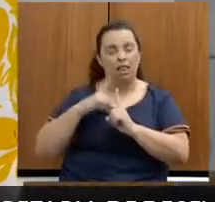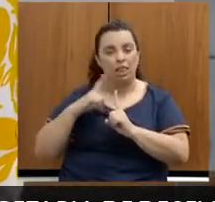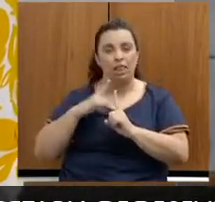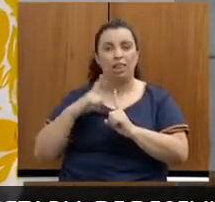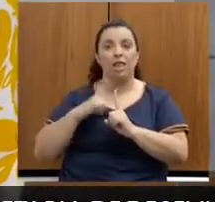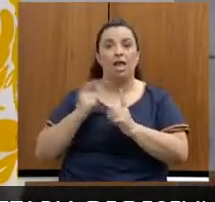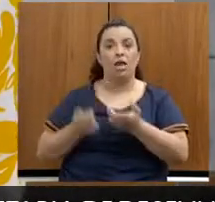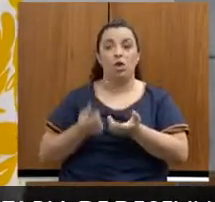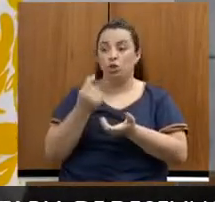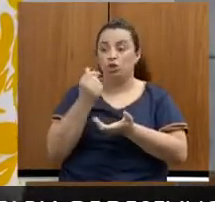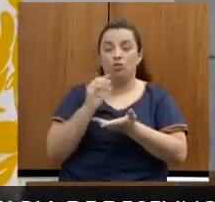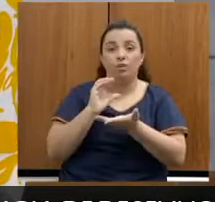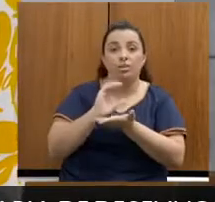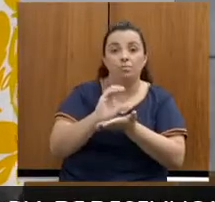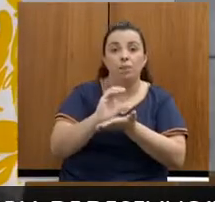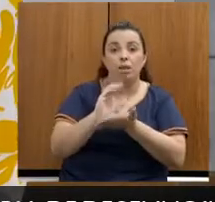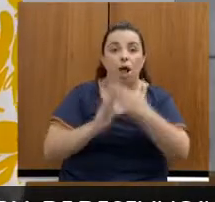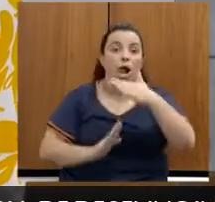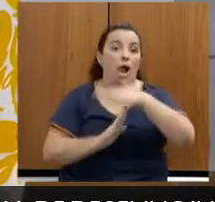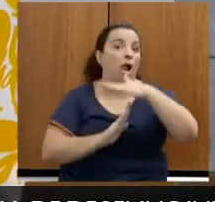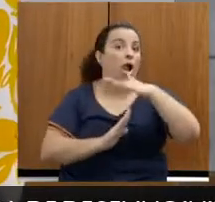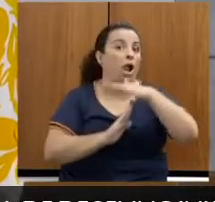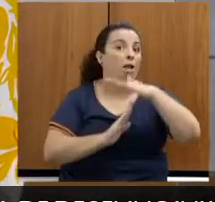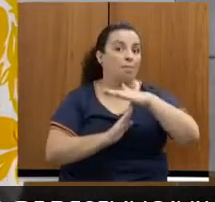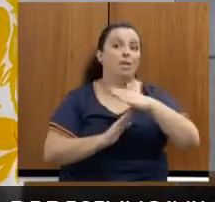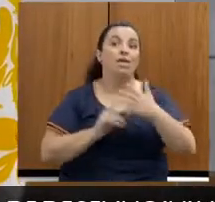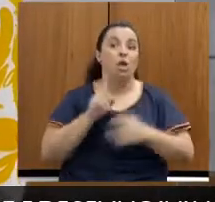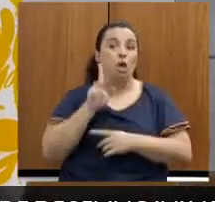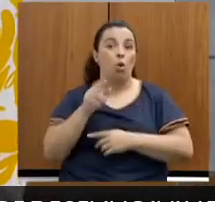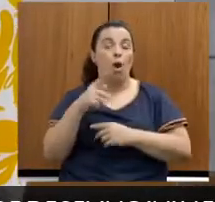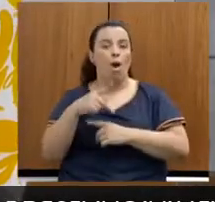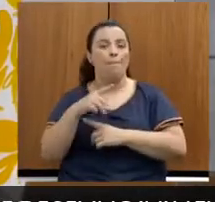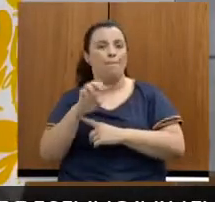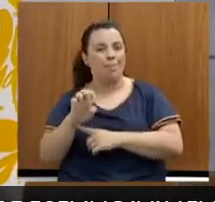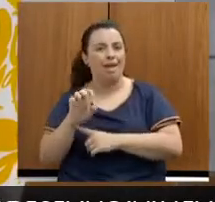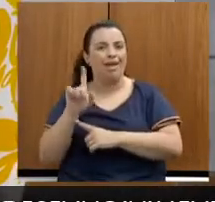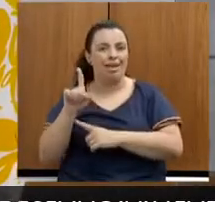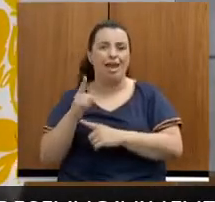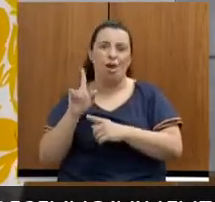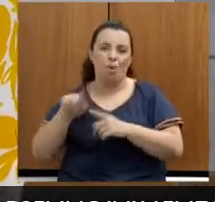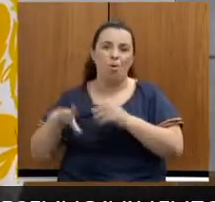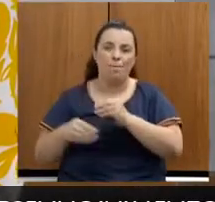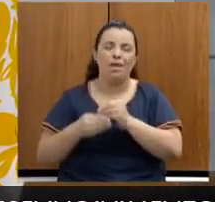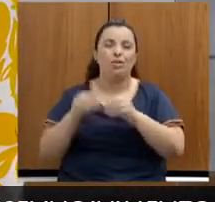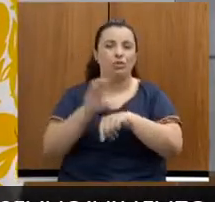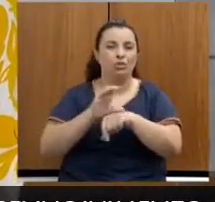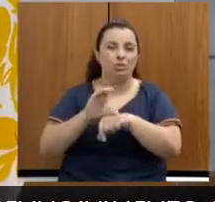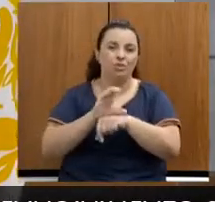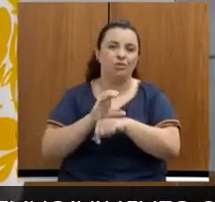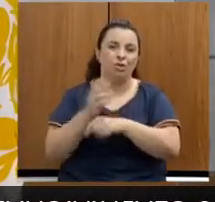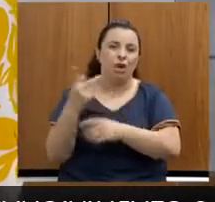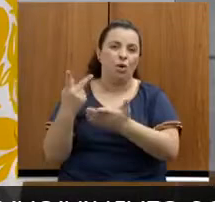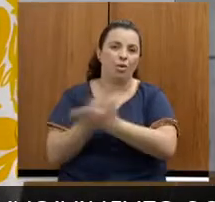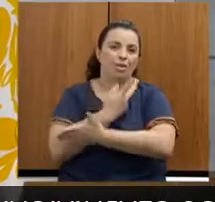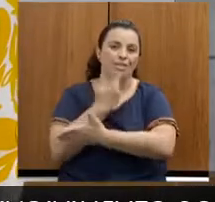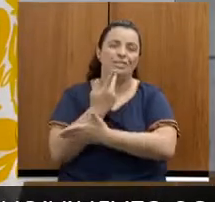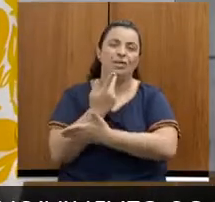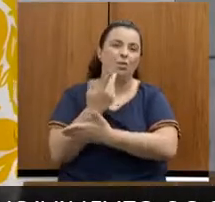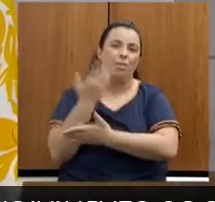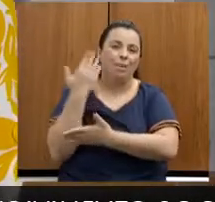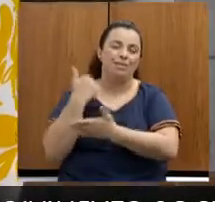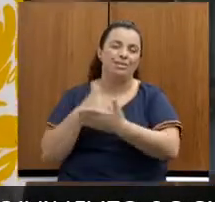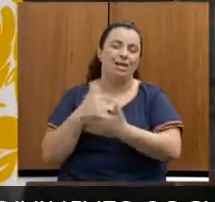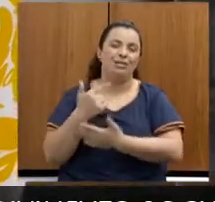assim como a PEC 241, que se transformou em emenda constitucional 95 em 2016. Então, permita-me discordar da